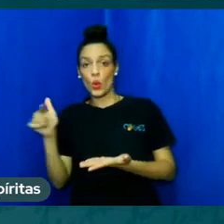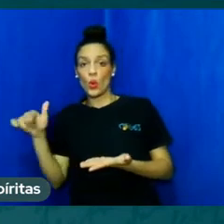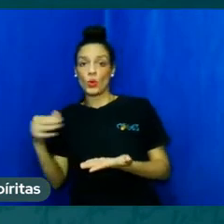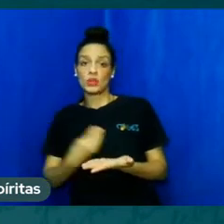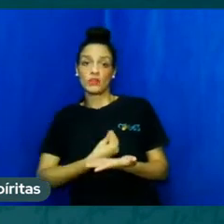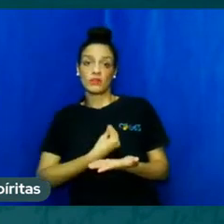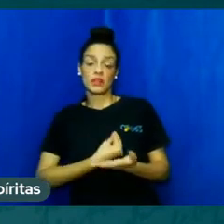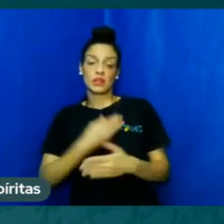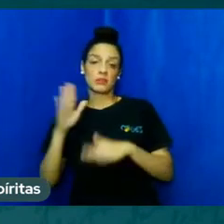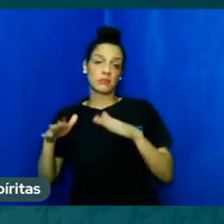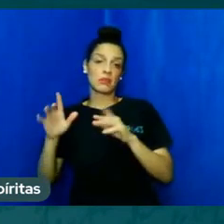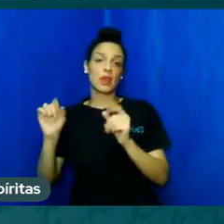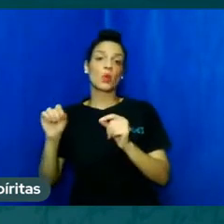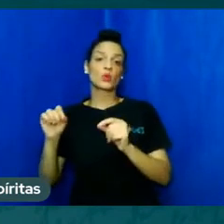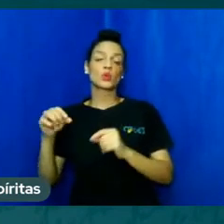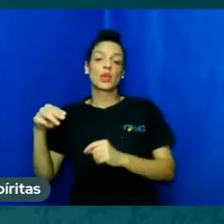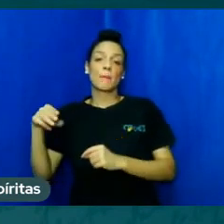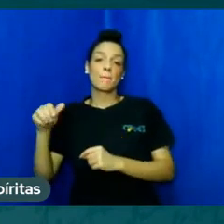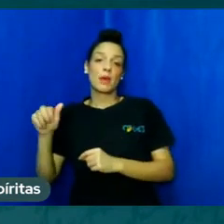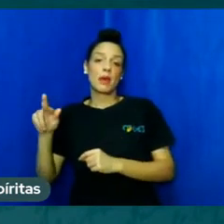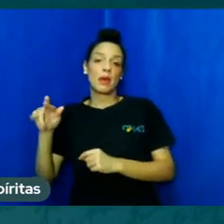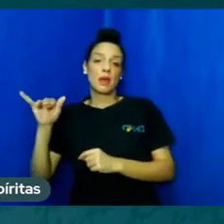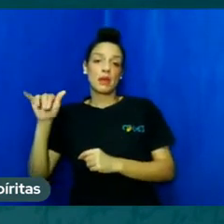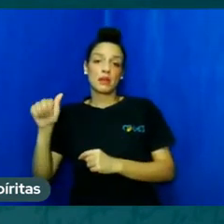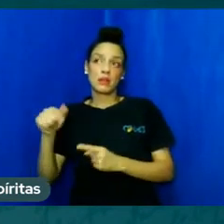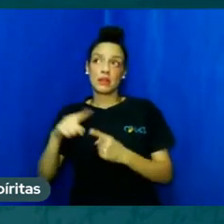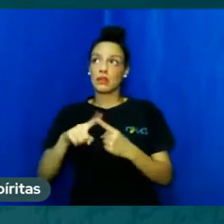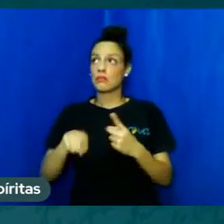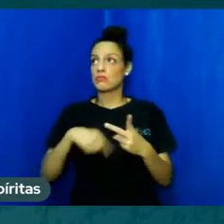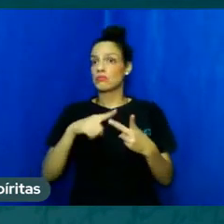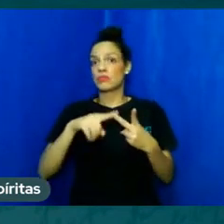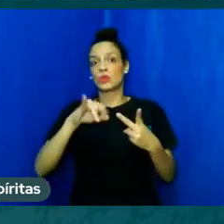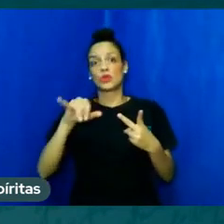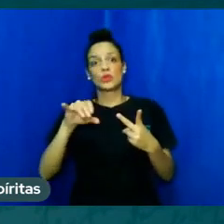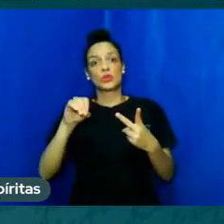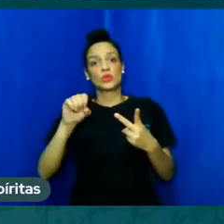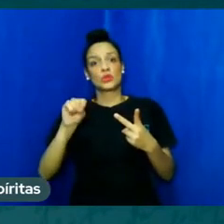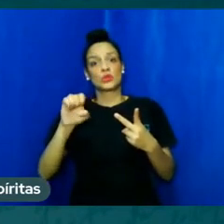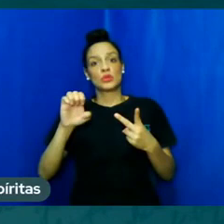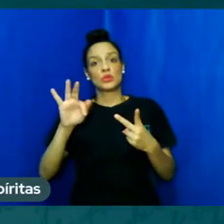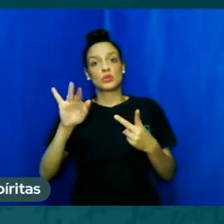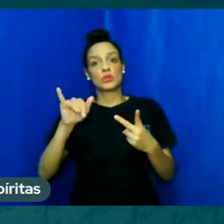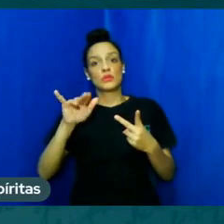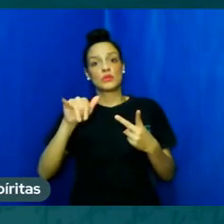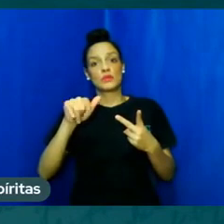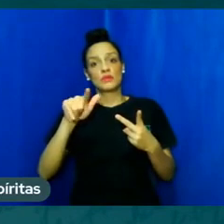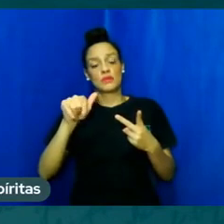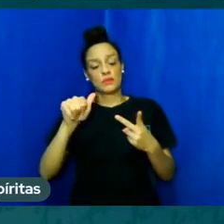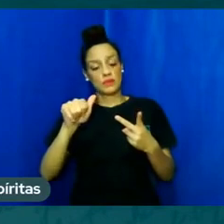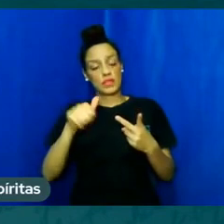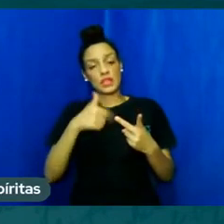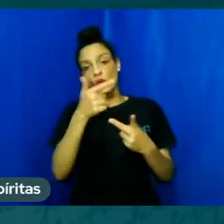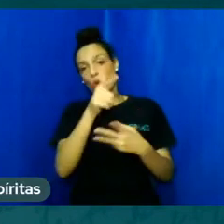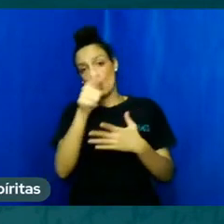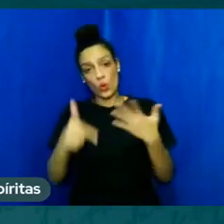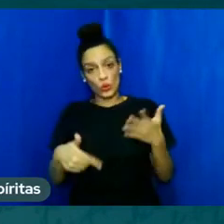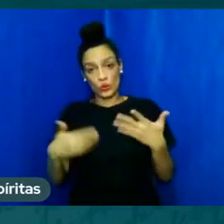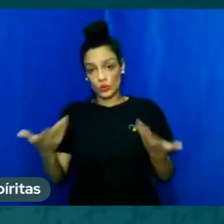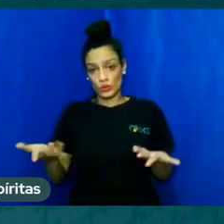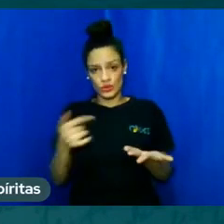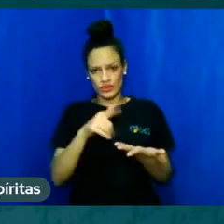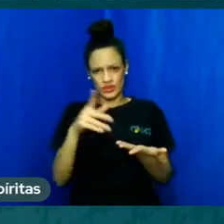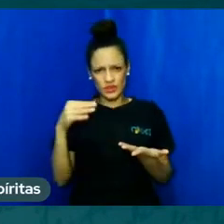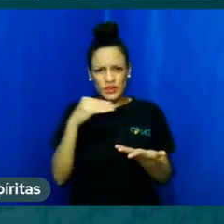Josefina, José, não sei. Então, percebemos que quando encarnamos não existe uma